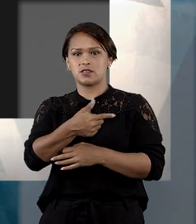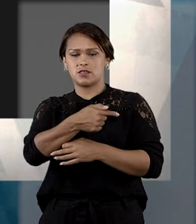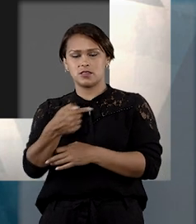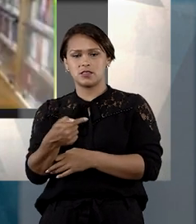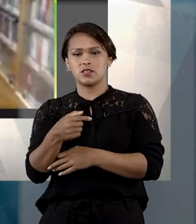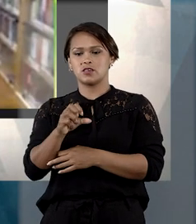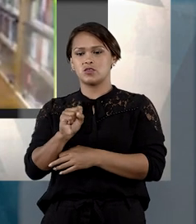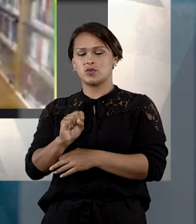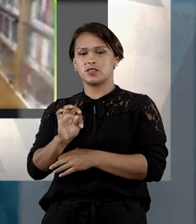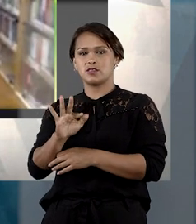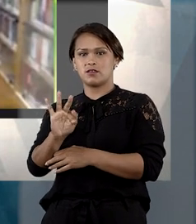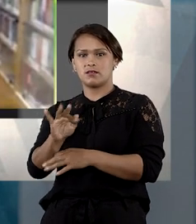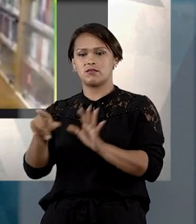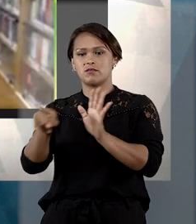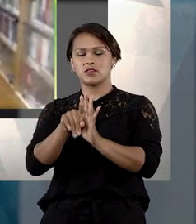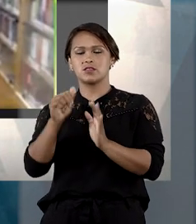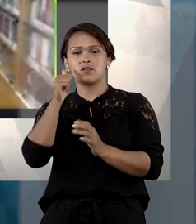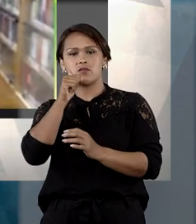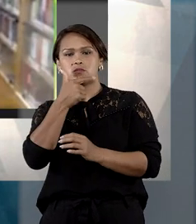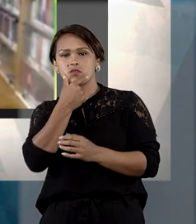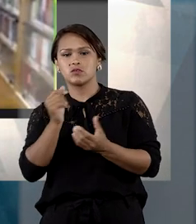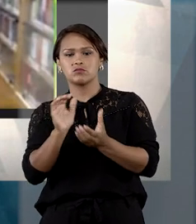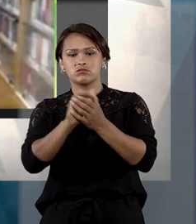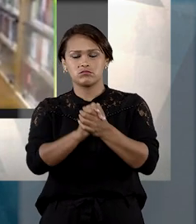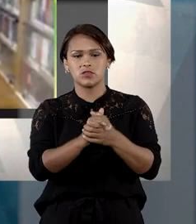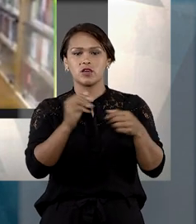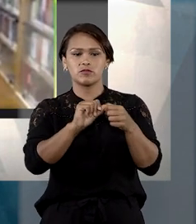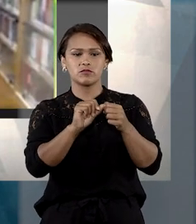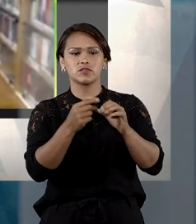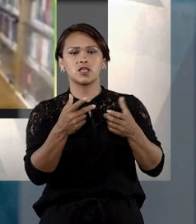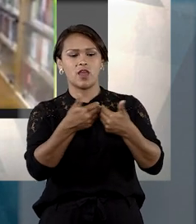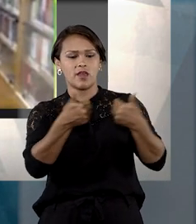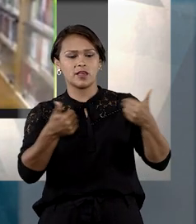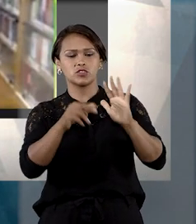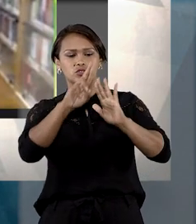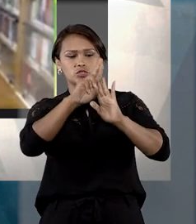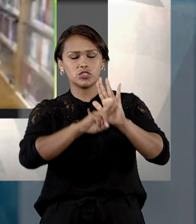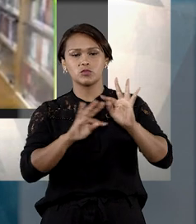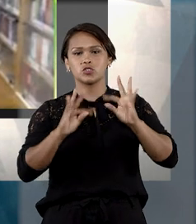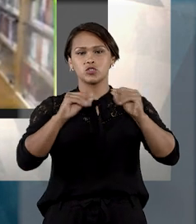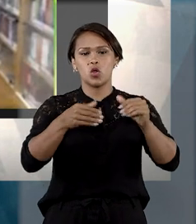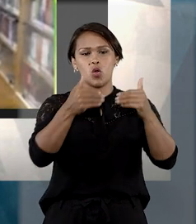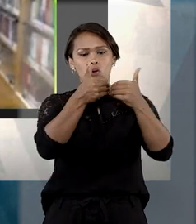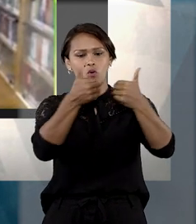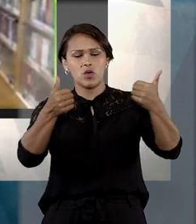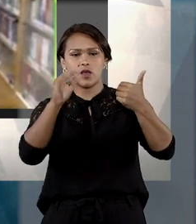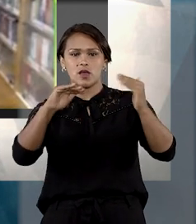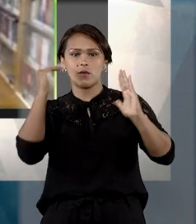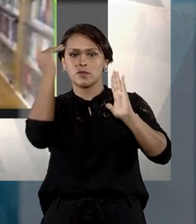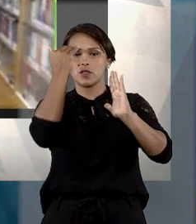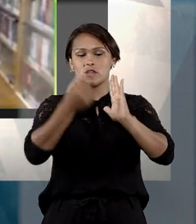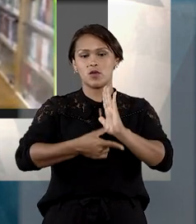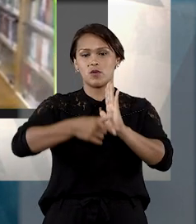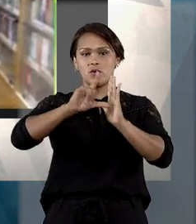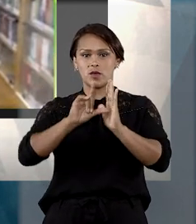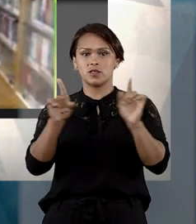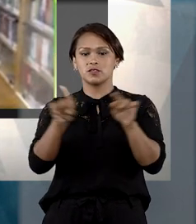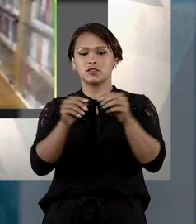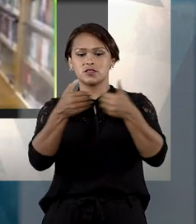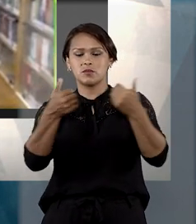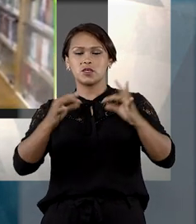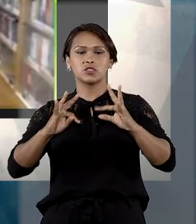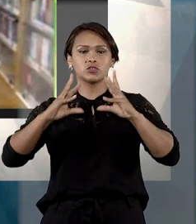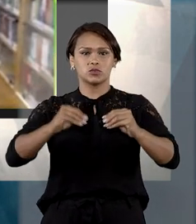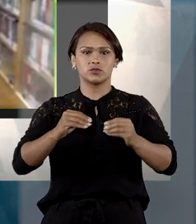STF, realizando um casamento ou união estável em regime de separação obrigatória com pacto antinupcial de